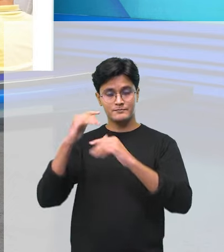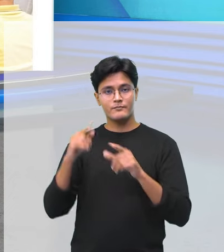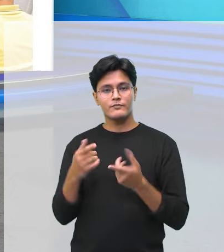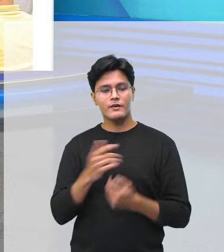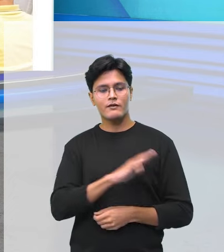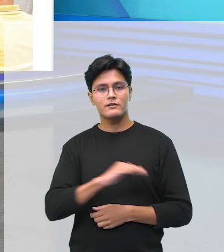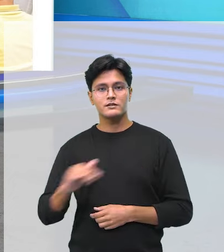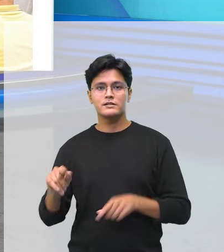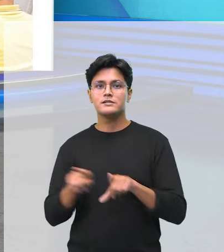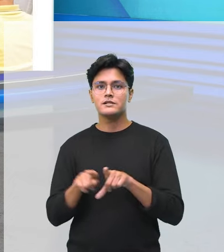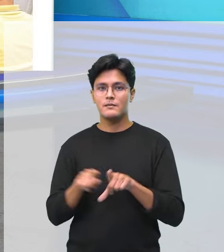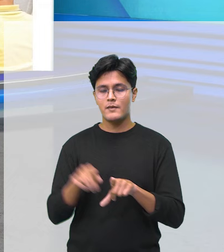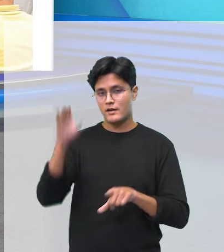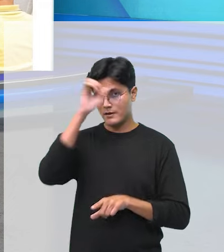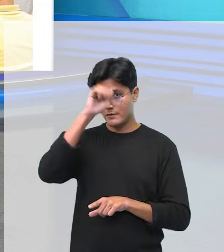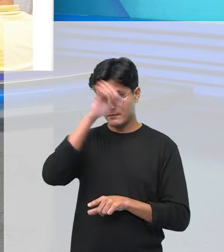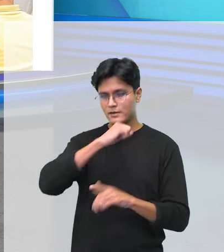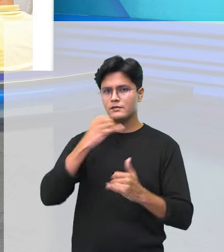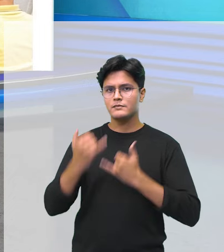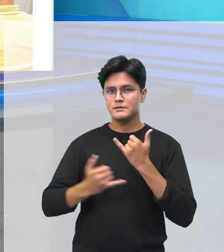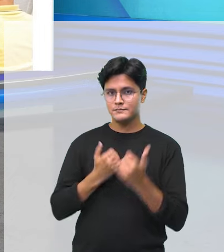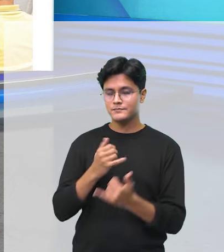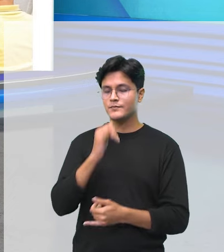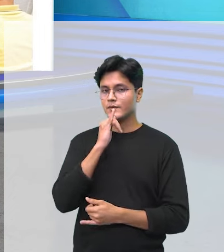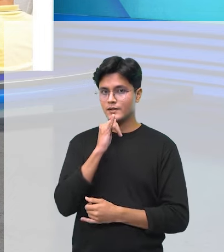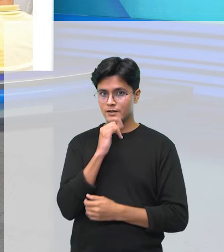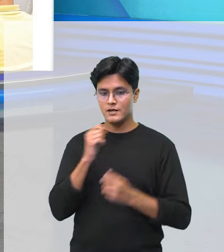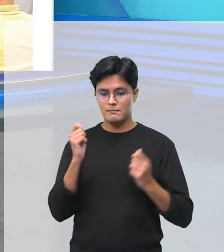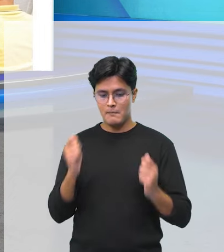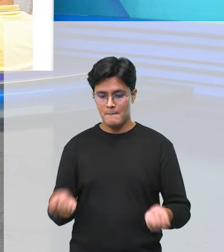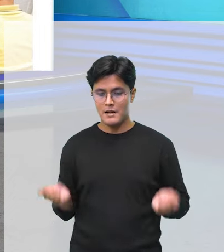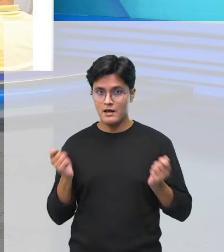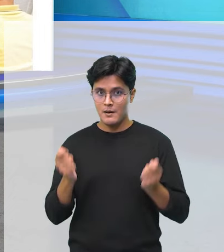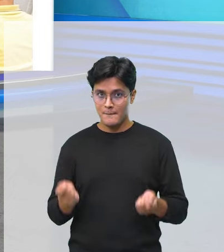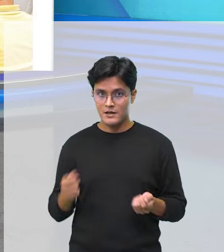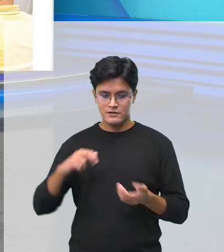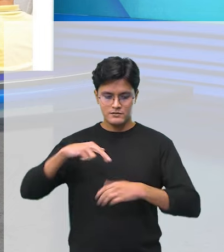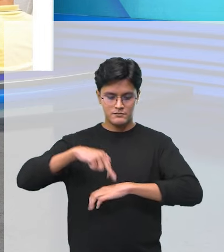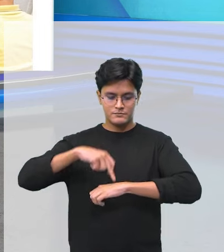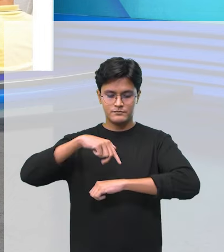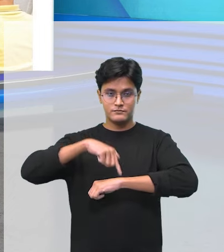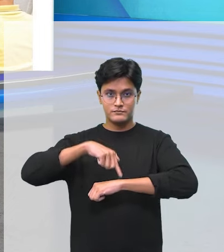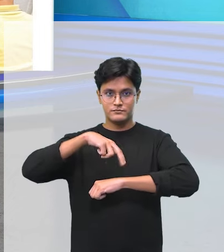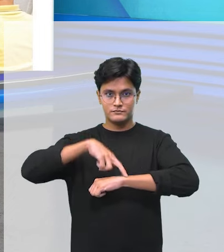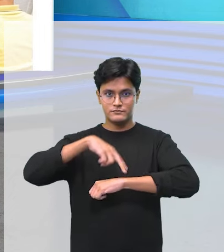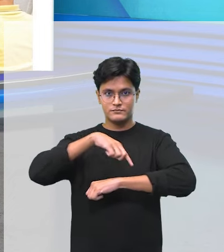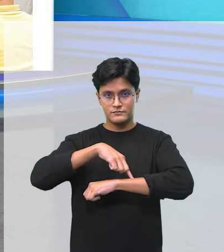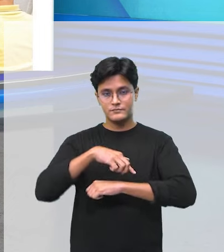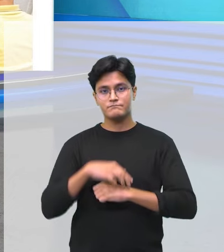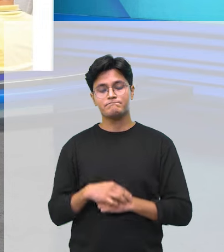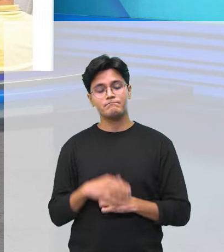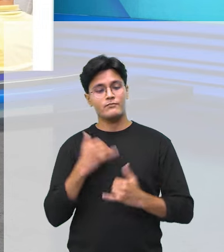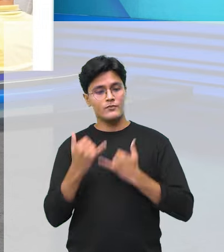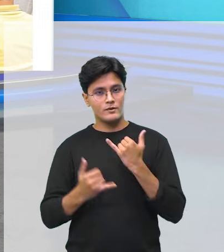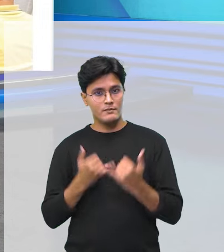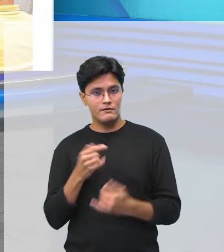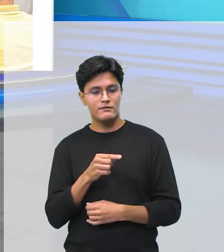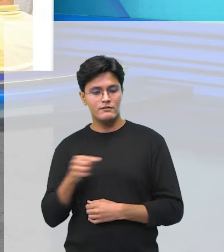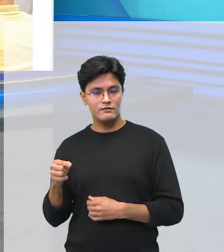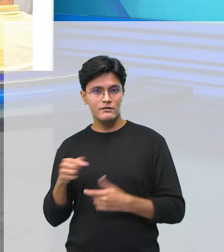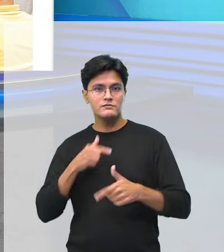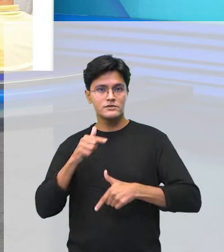aprendem brincando, como por exemplo, pulando corda e jogando amarelinha. E essas brincadeiras trabalham o movimento,